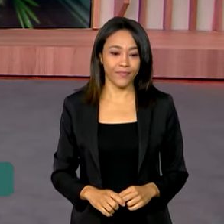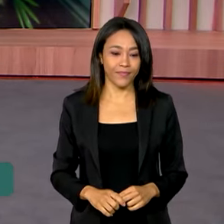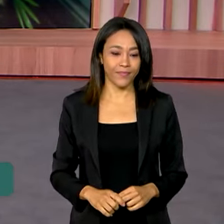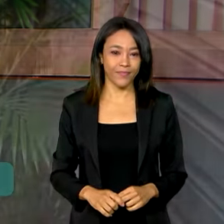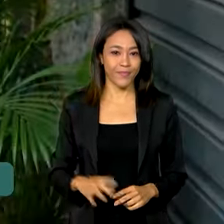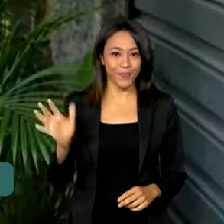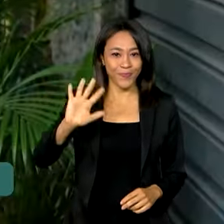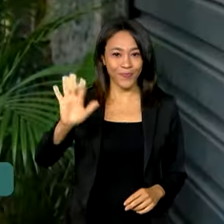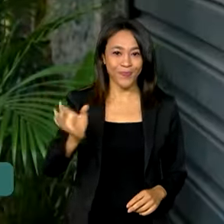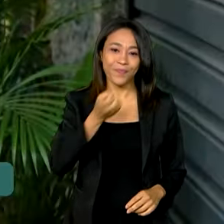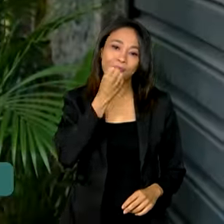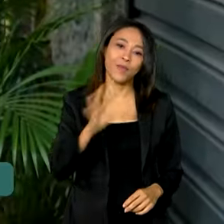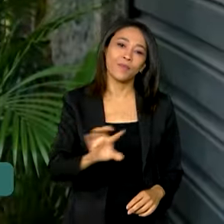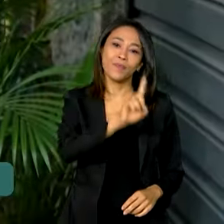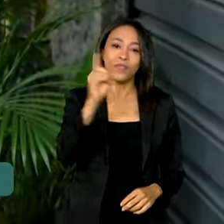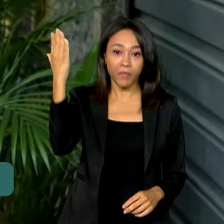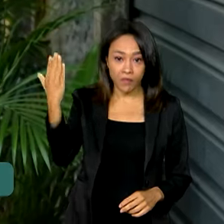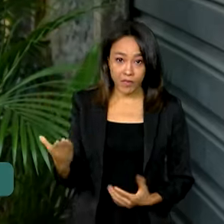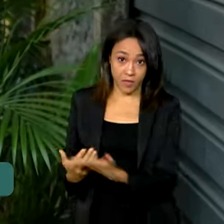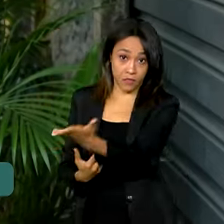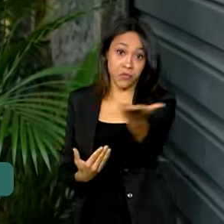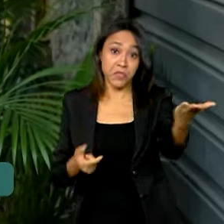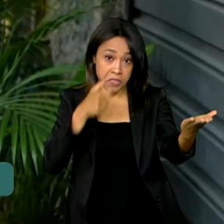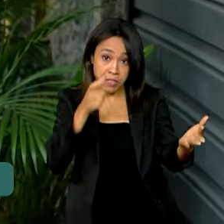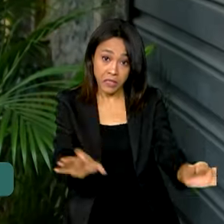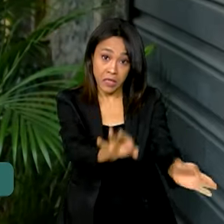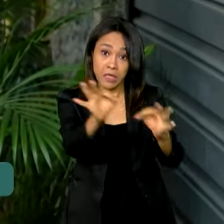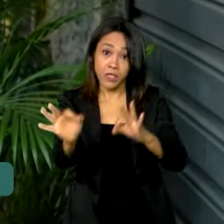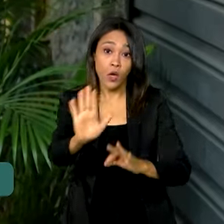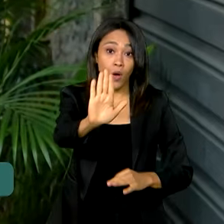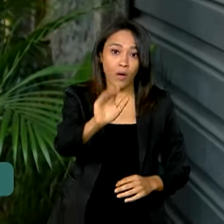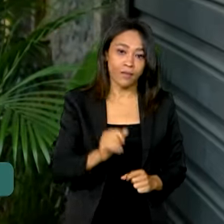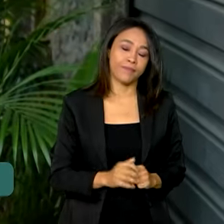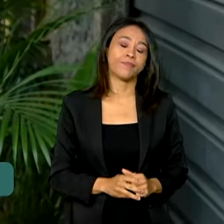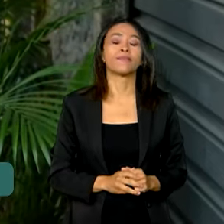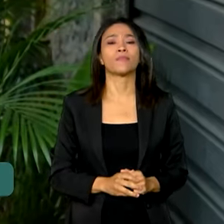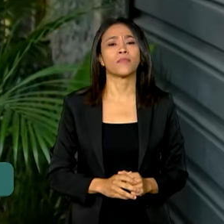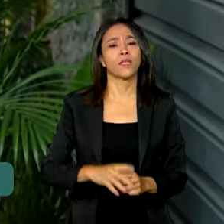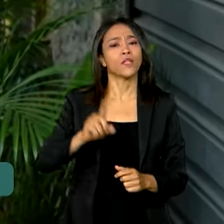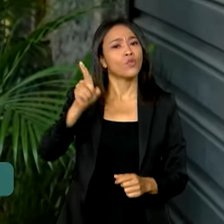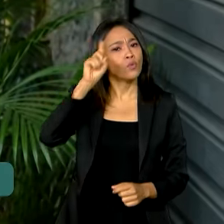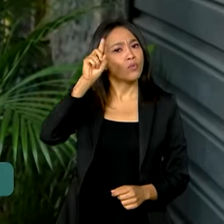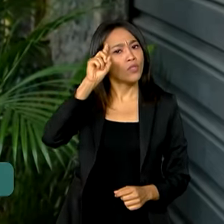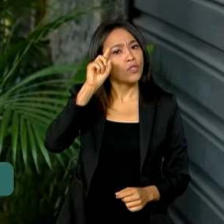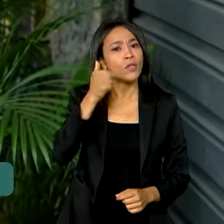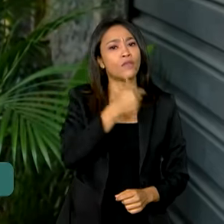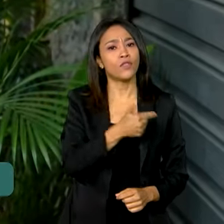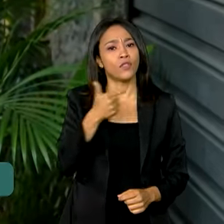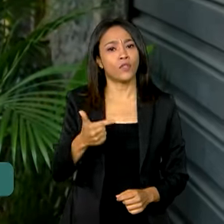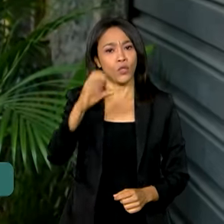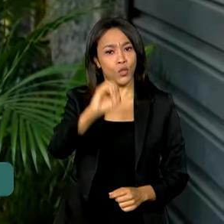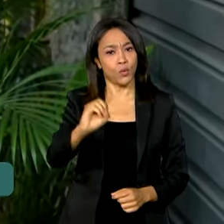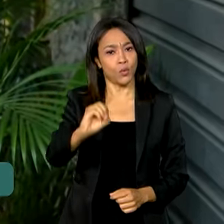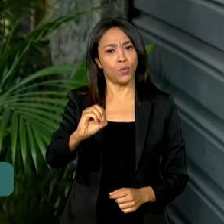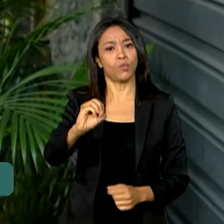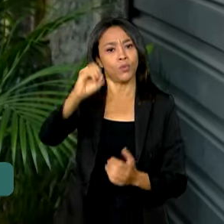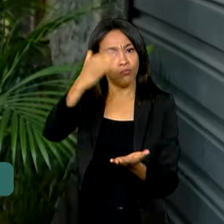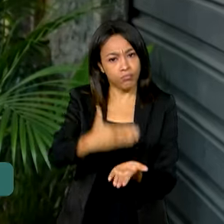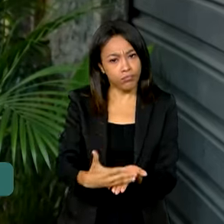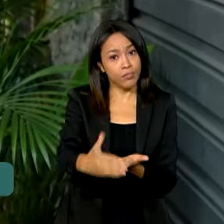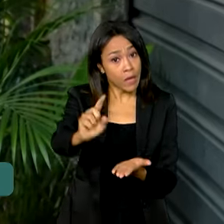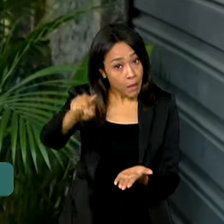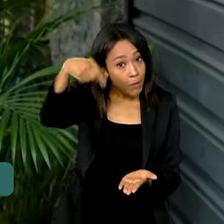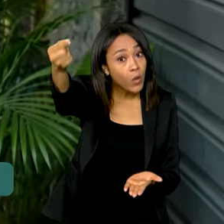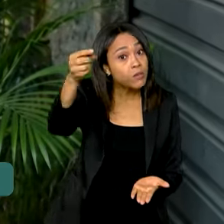Oi, Vanessa. Bom dia para você e para todos que nos acompanham. Olha, partir do dia 22 de outubro, terça-feira que vem,